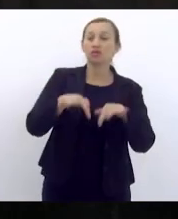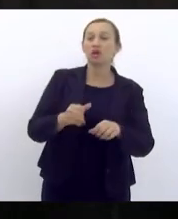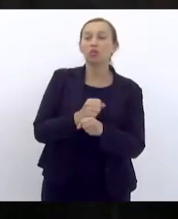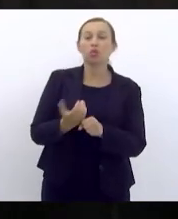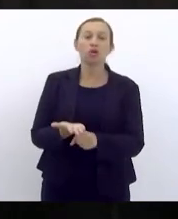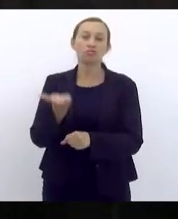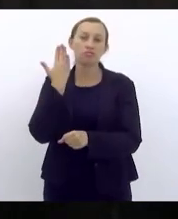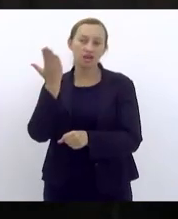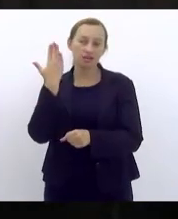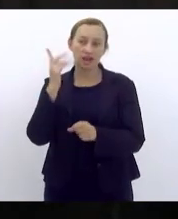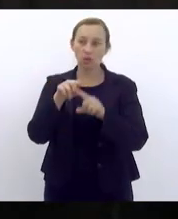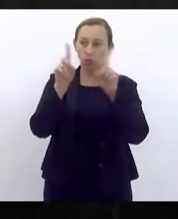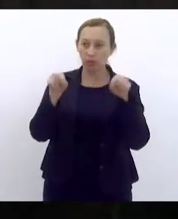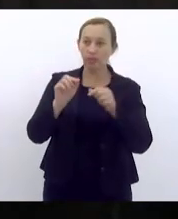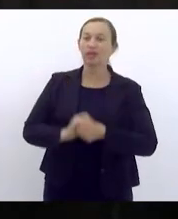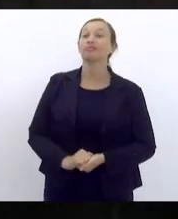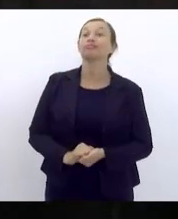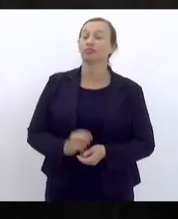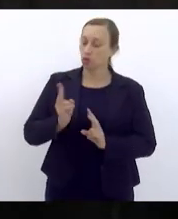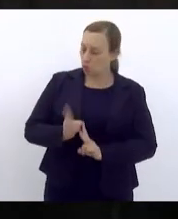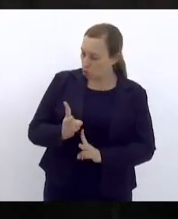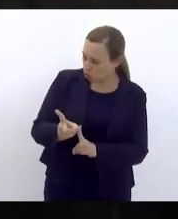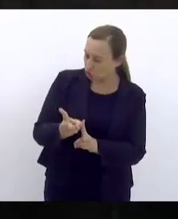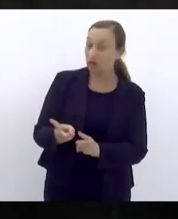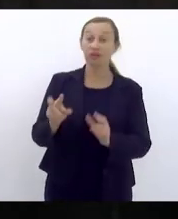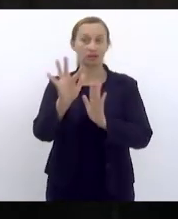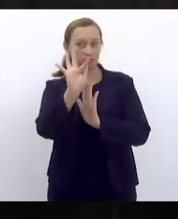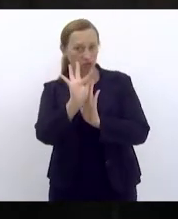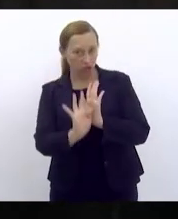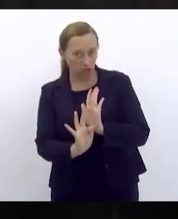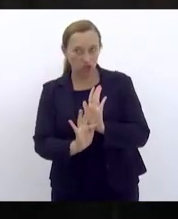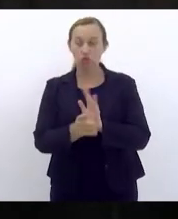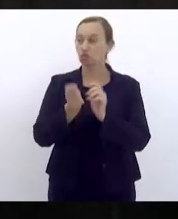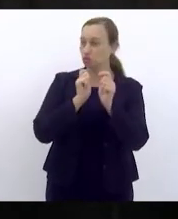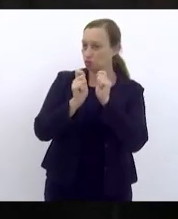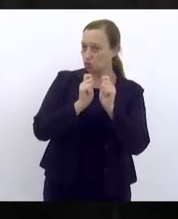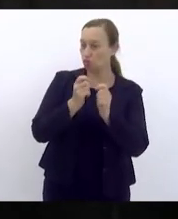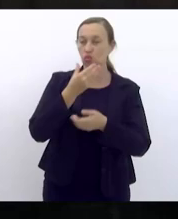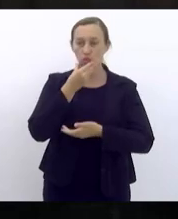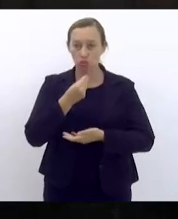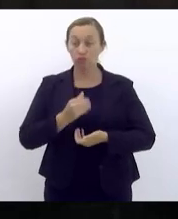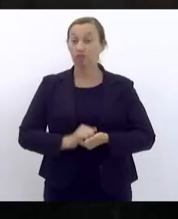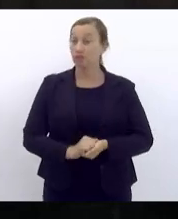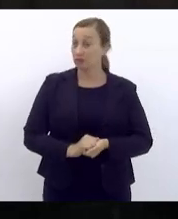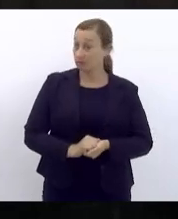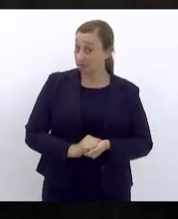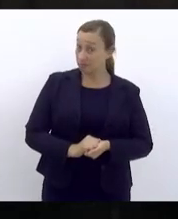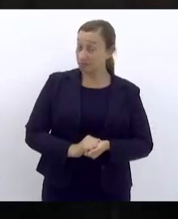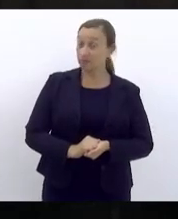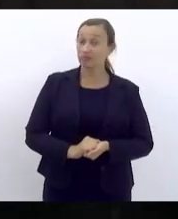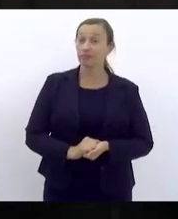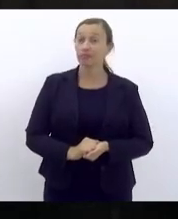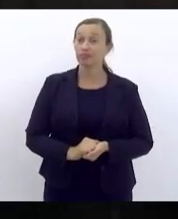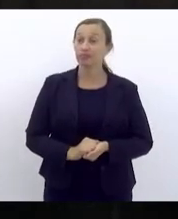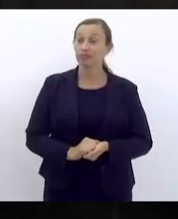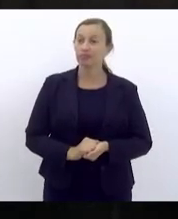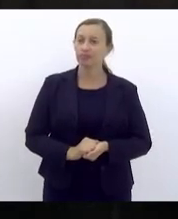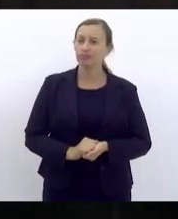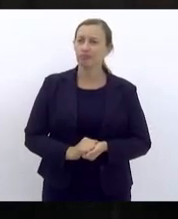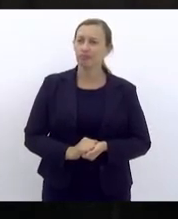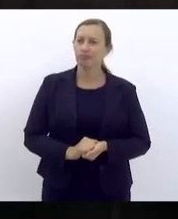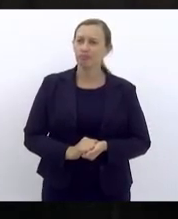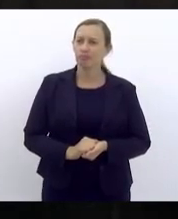fez parênteses dando continuidade ao texto do jornalista que acaba de ser divulgado a